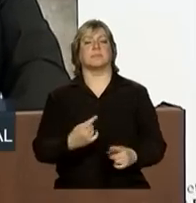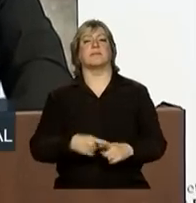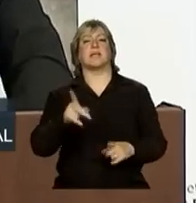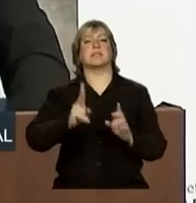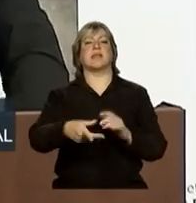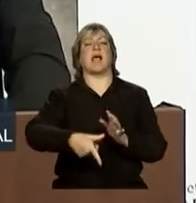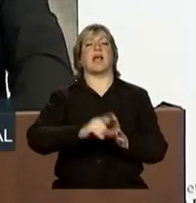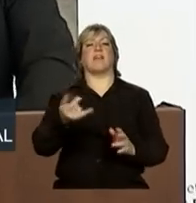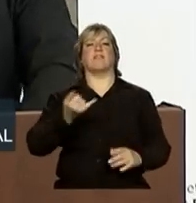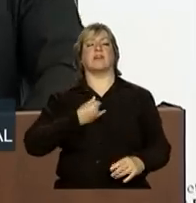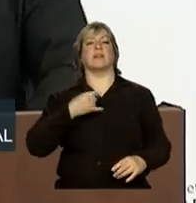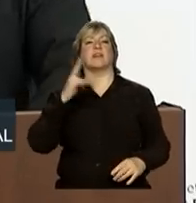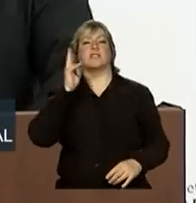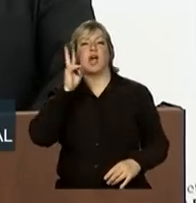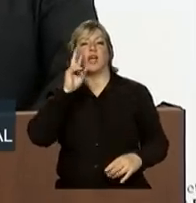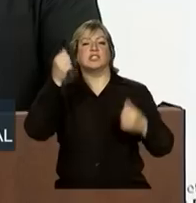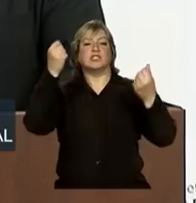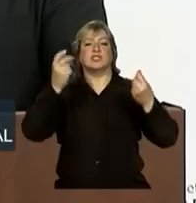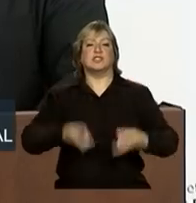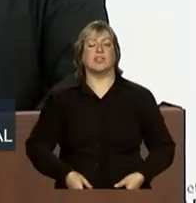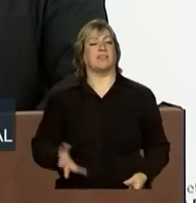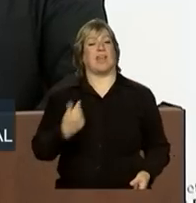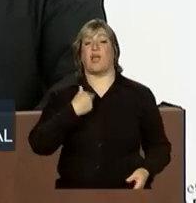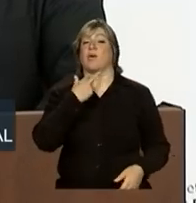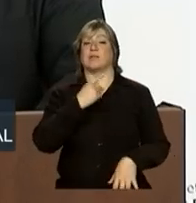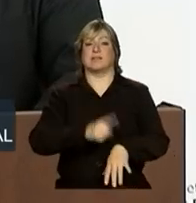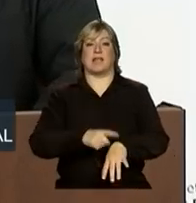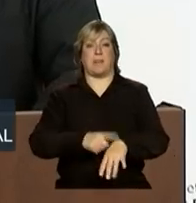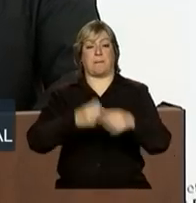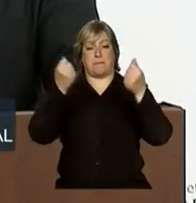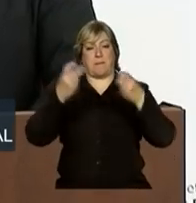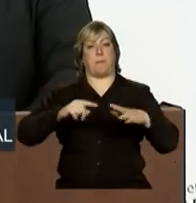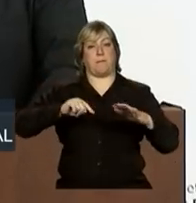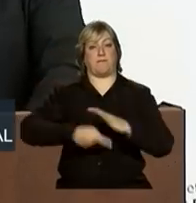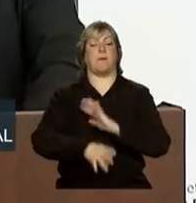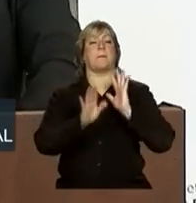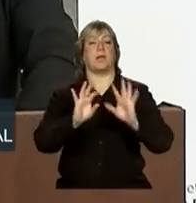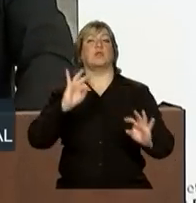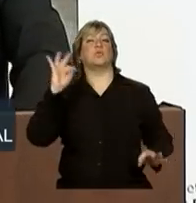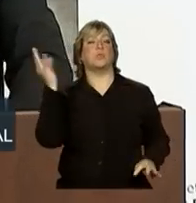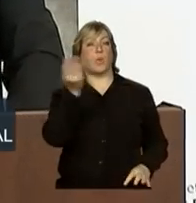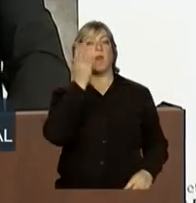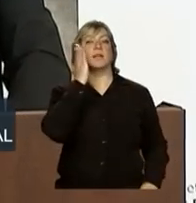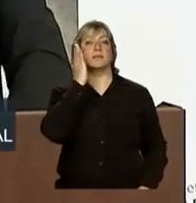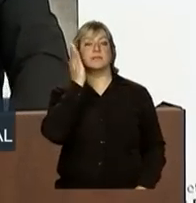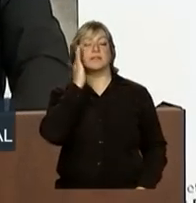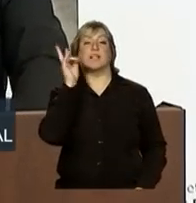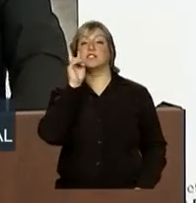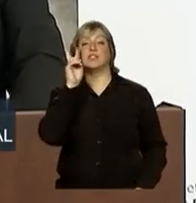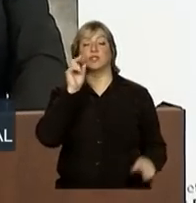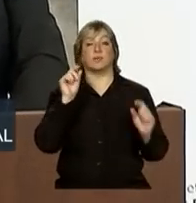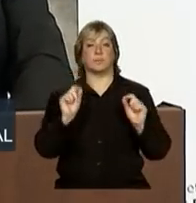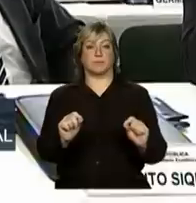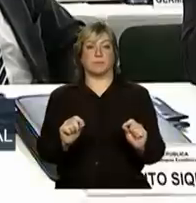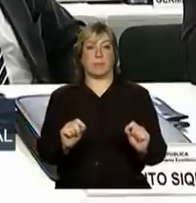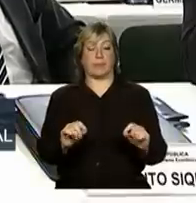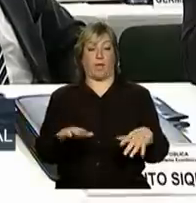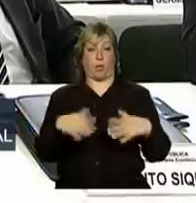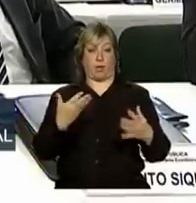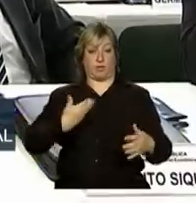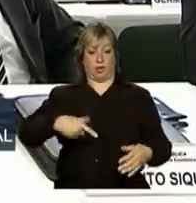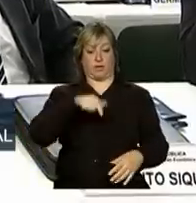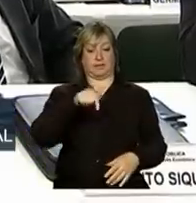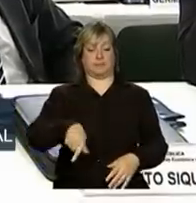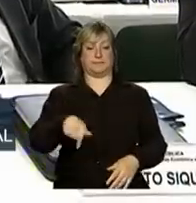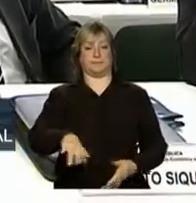dizia, conta aquela história do papel higiênico. Eu não vou ter tempo para contar, viu, Gerdau? Mas todo mundo já sabe a história. Quando a gente aqui nesse conselho